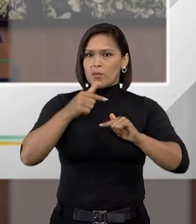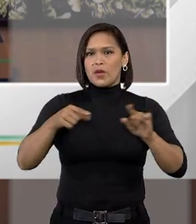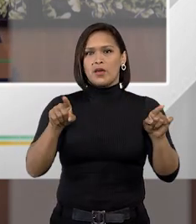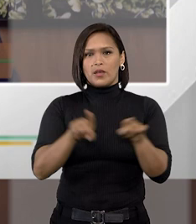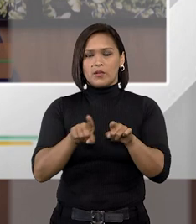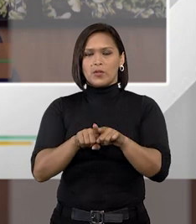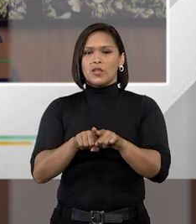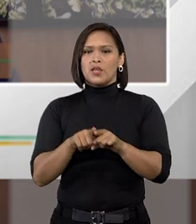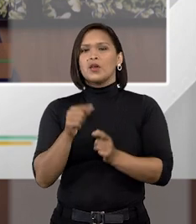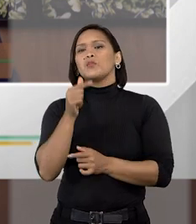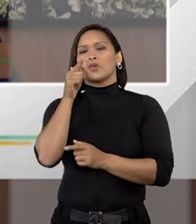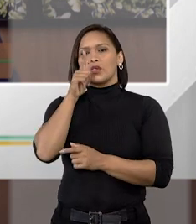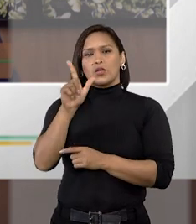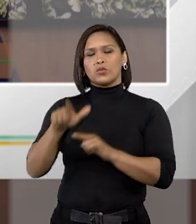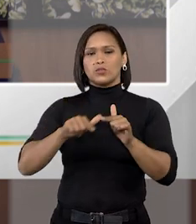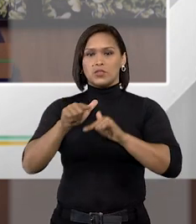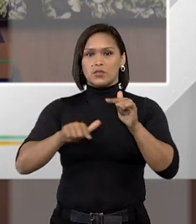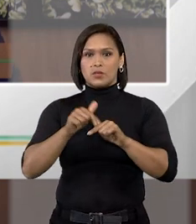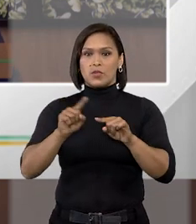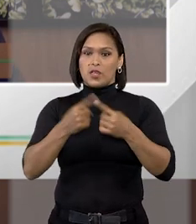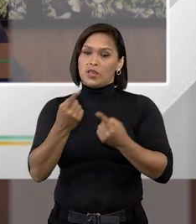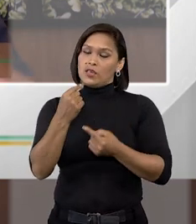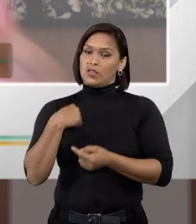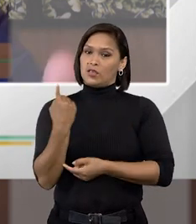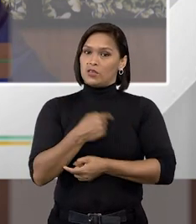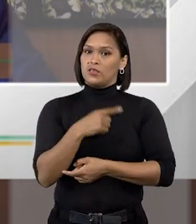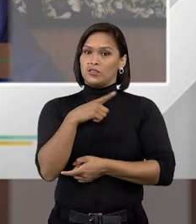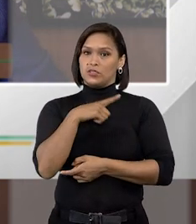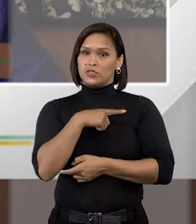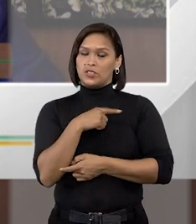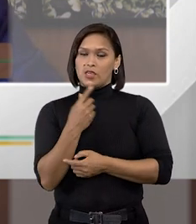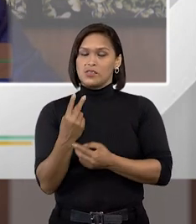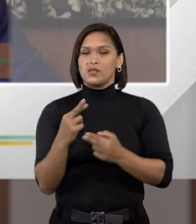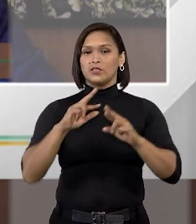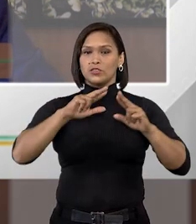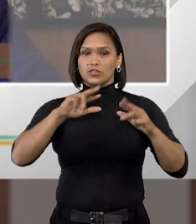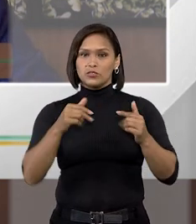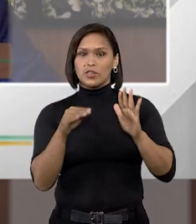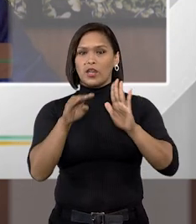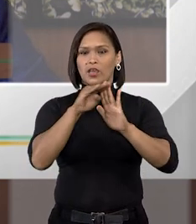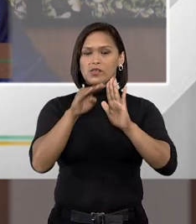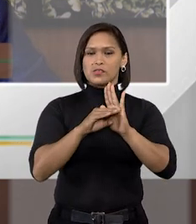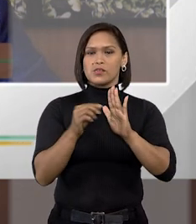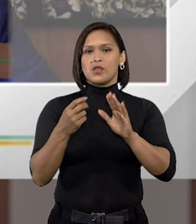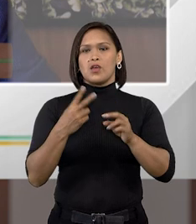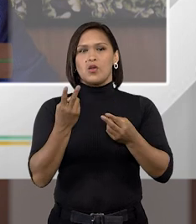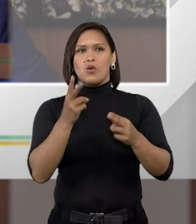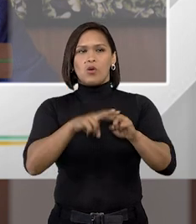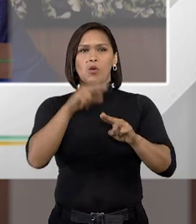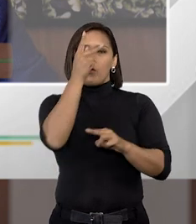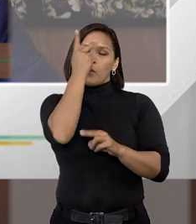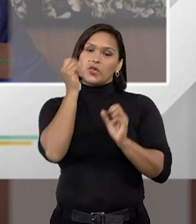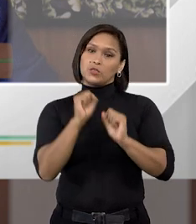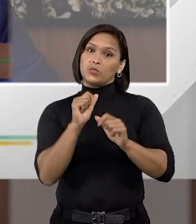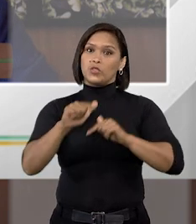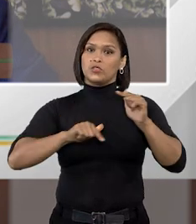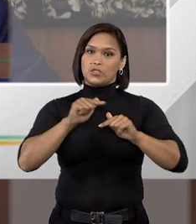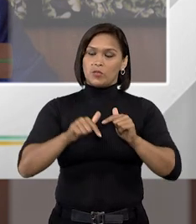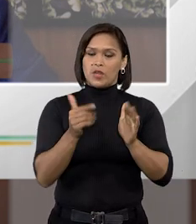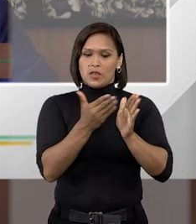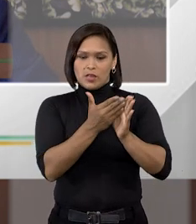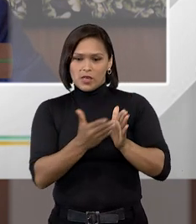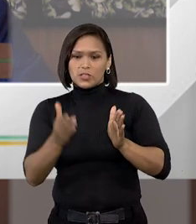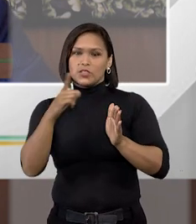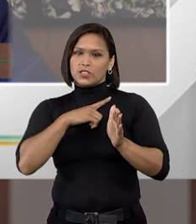trabalho para que ele possa trabalhar. Então, a gente tem essa ambivalência, o preso pode trabalhar, as